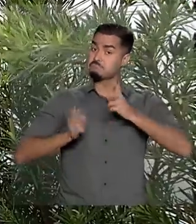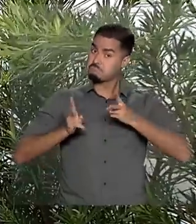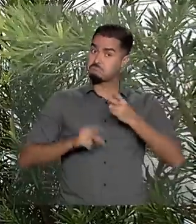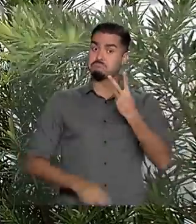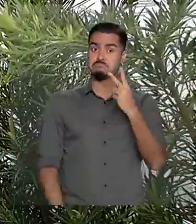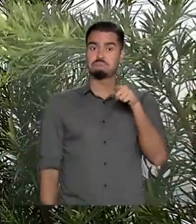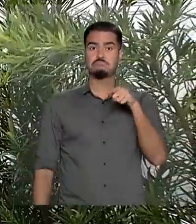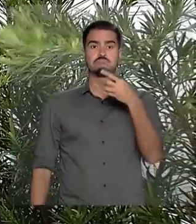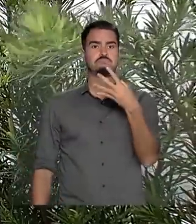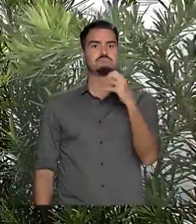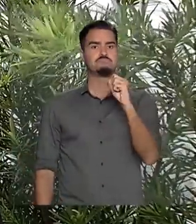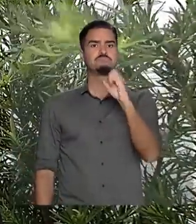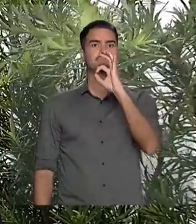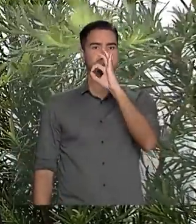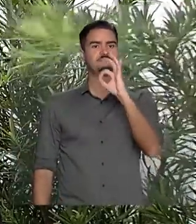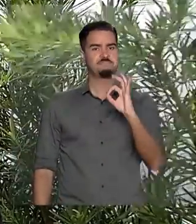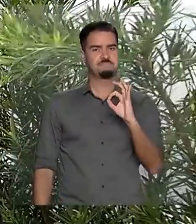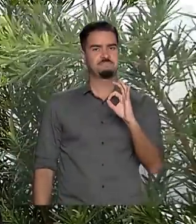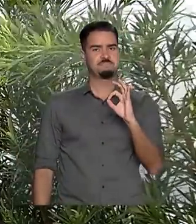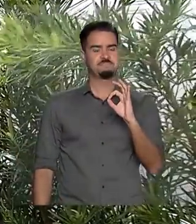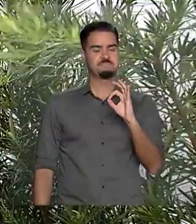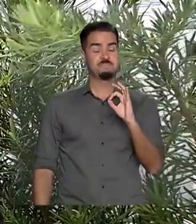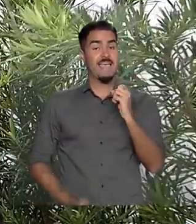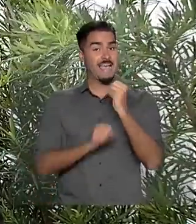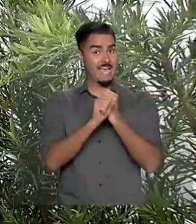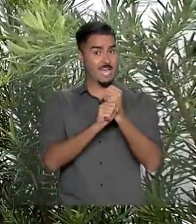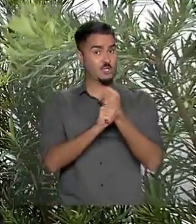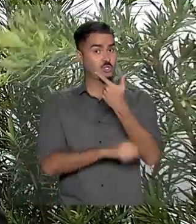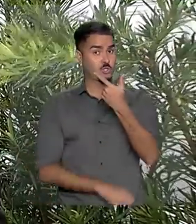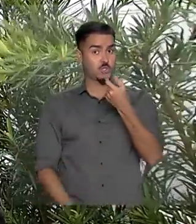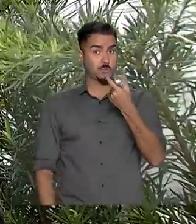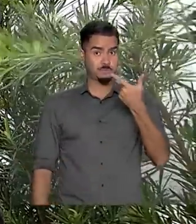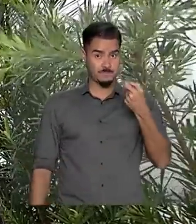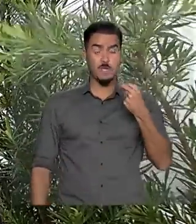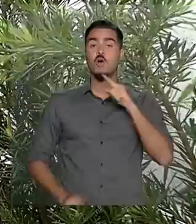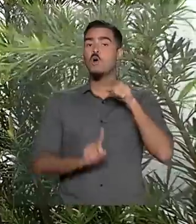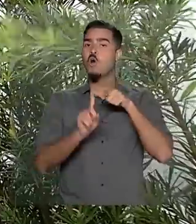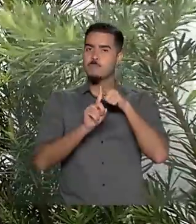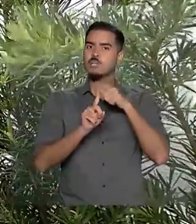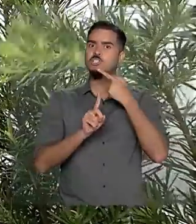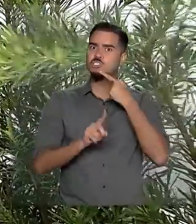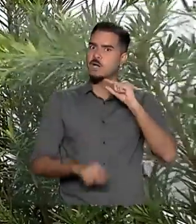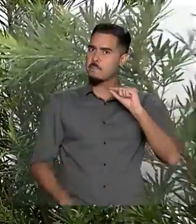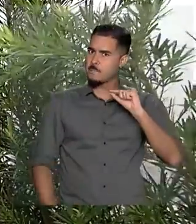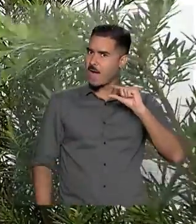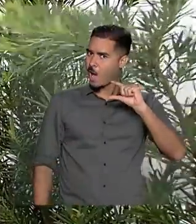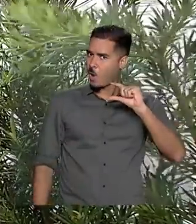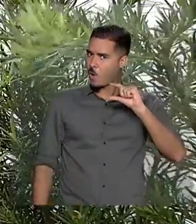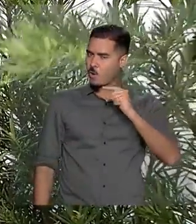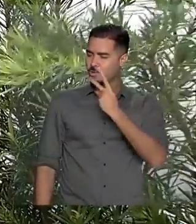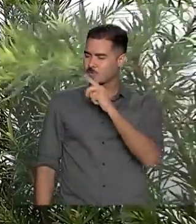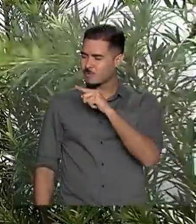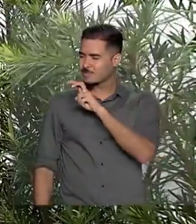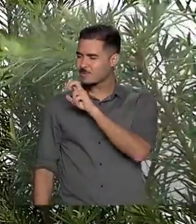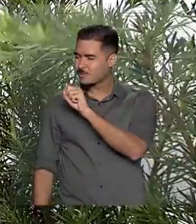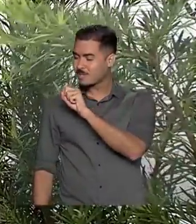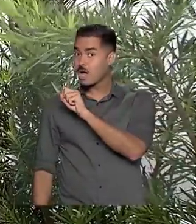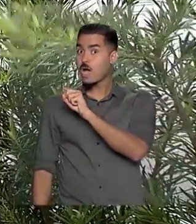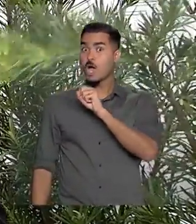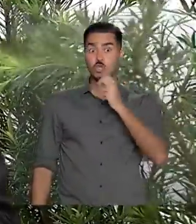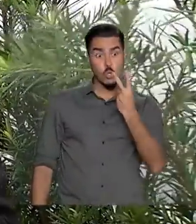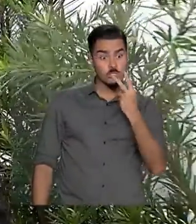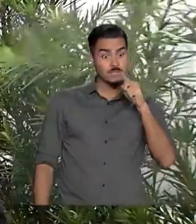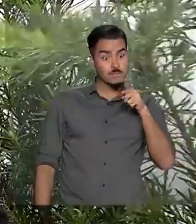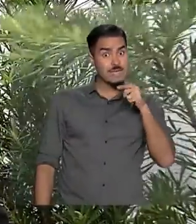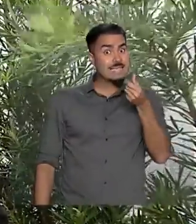de 2,48%. Para 2020, a expectativa subiu um pouquinho, de 2,58% para 2